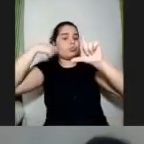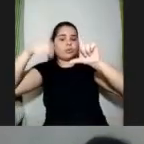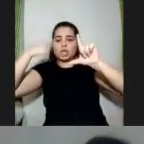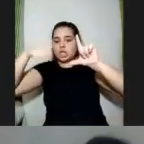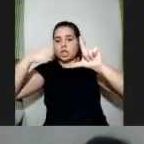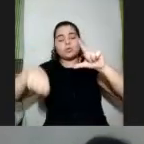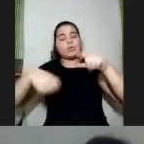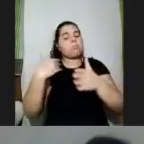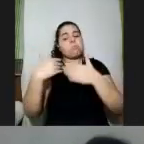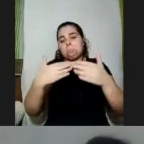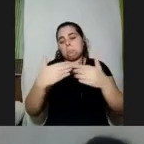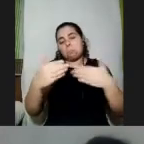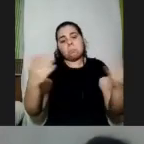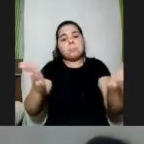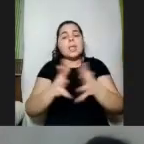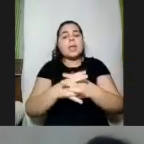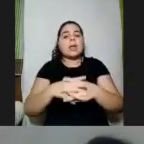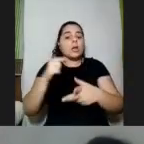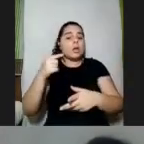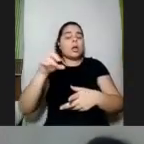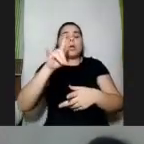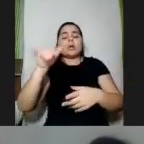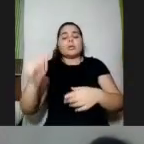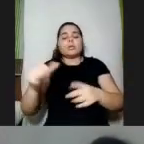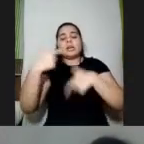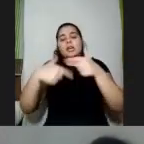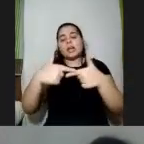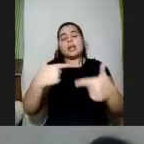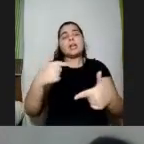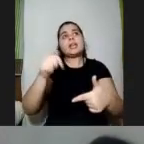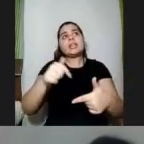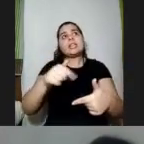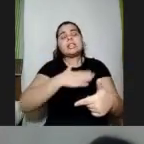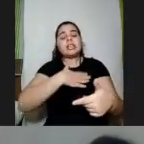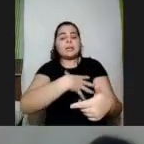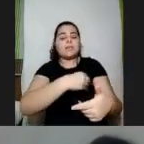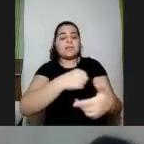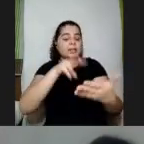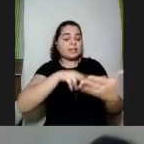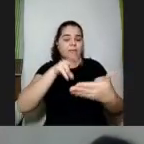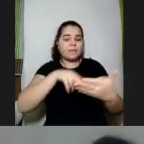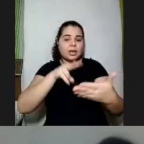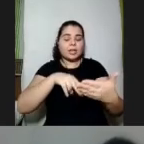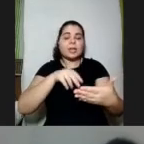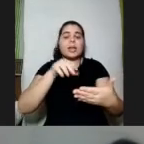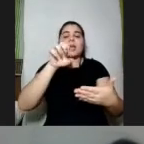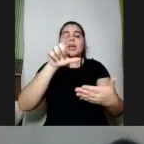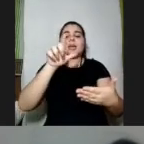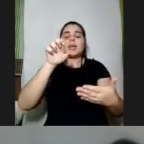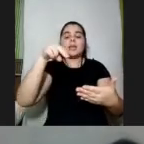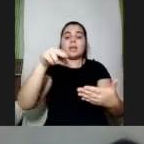quadrinho quer dizer outro dia a gente estava trabalhando aqui minha filha estava lendo a história da Helena de Troia e aí a gente